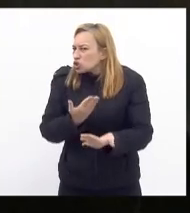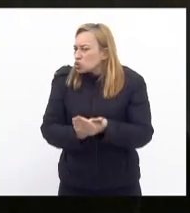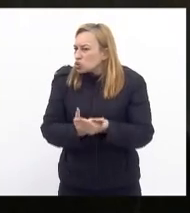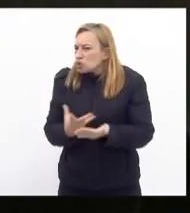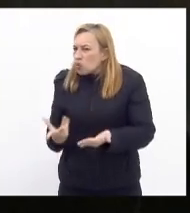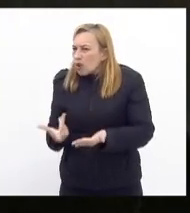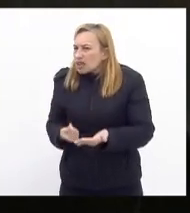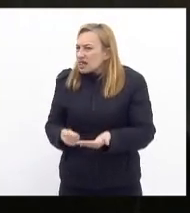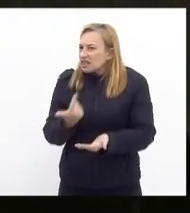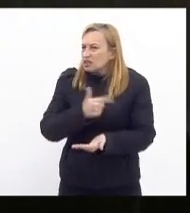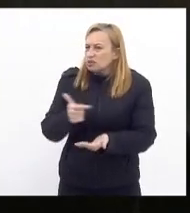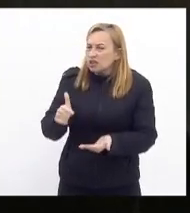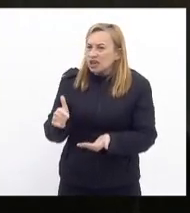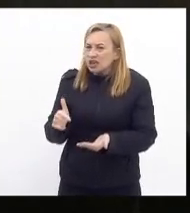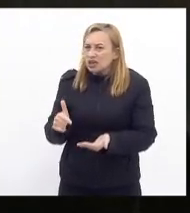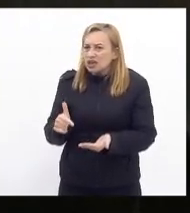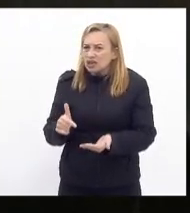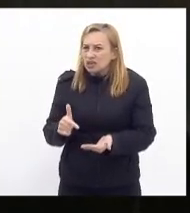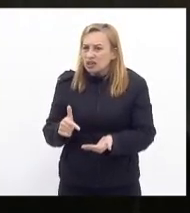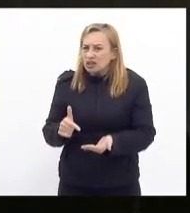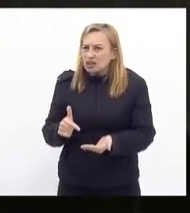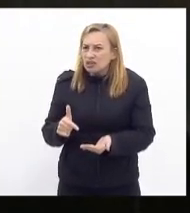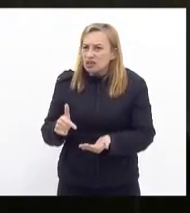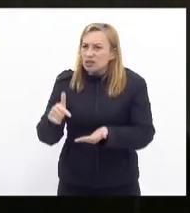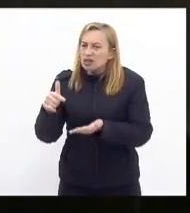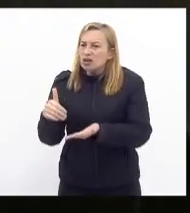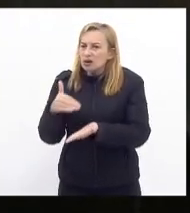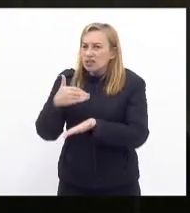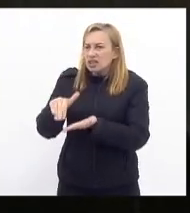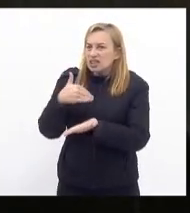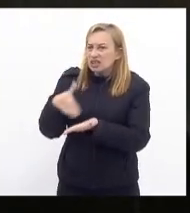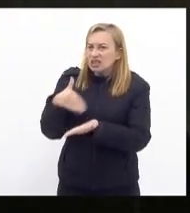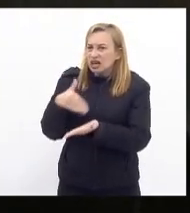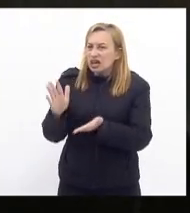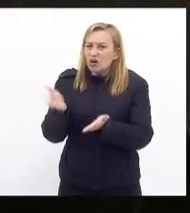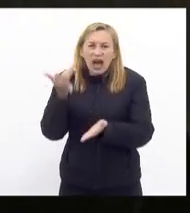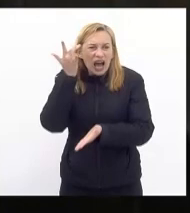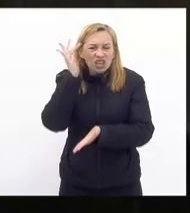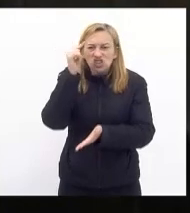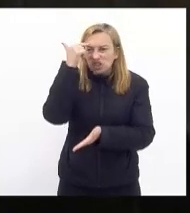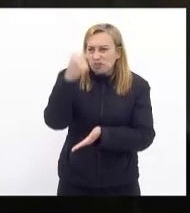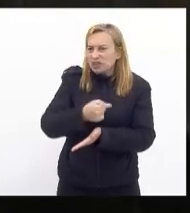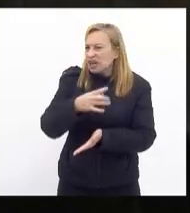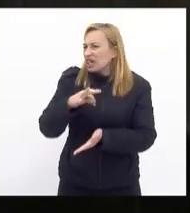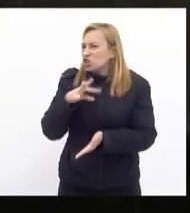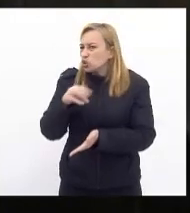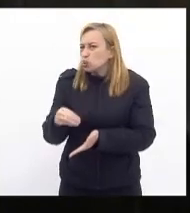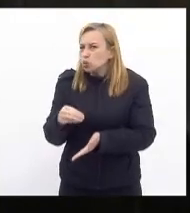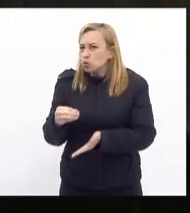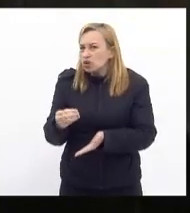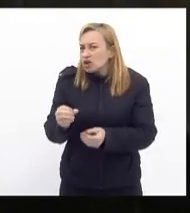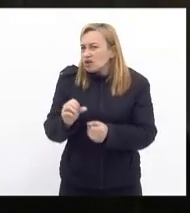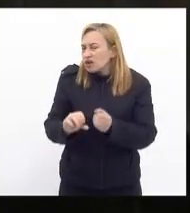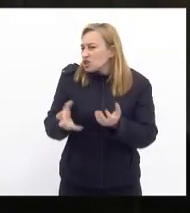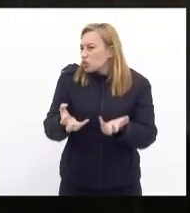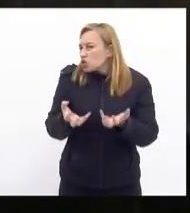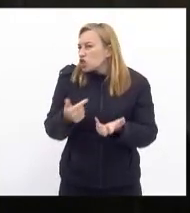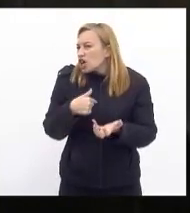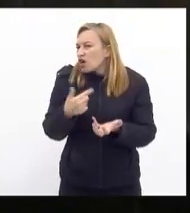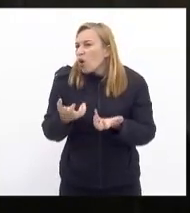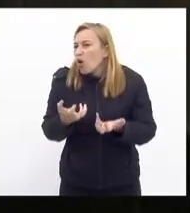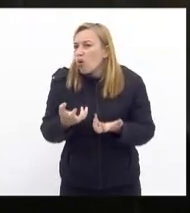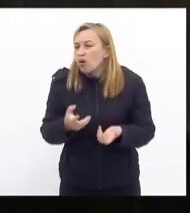pega o cara aqui bota aqui para ser secretário aí o cara é secretário acha que vai mandar em tudo vai mandar em todos vai fazer o que eu quero